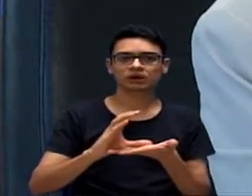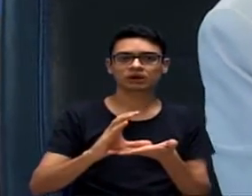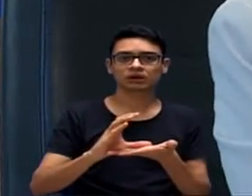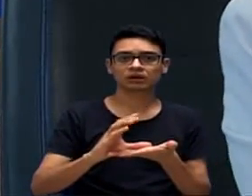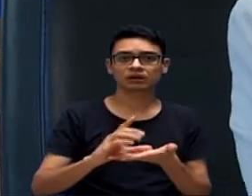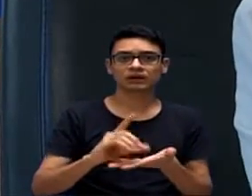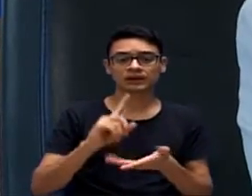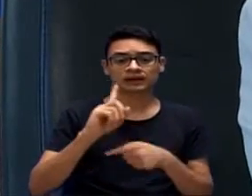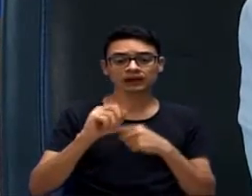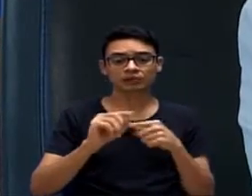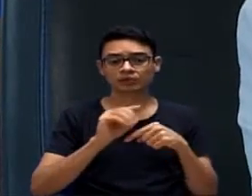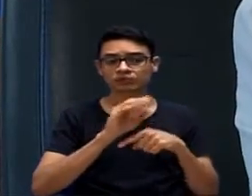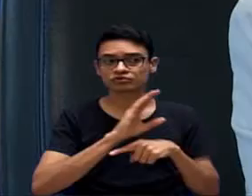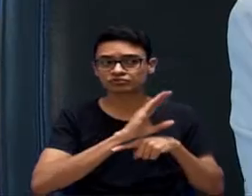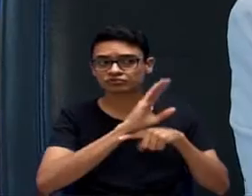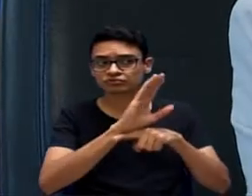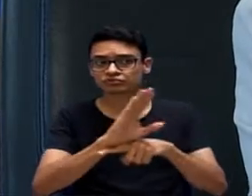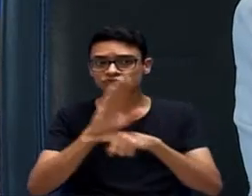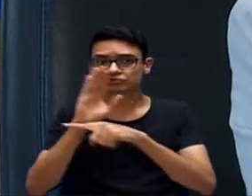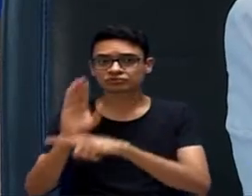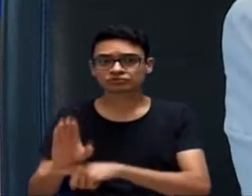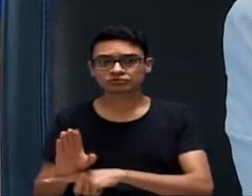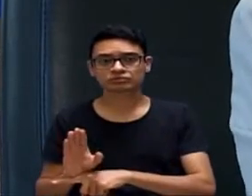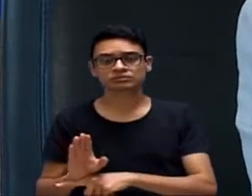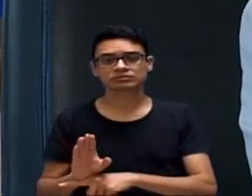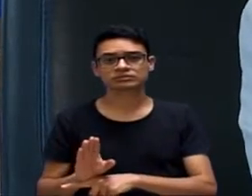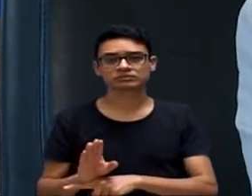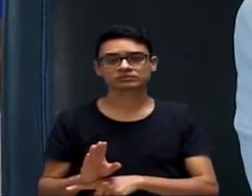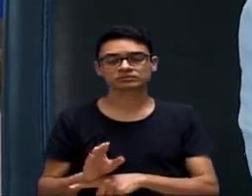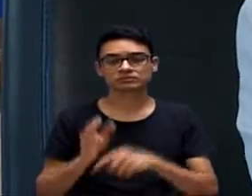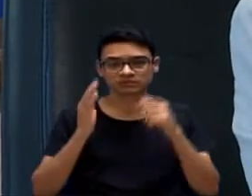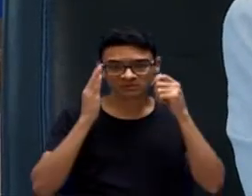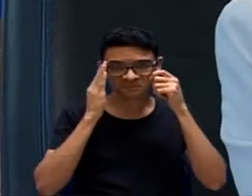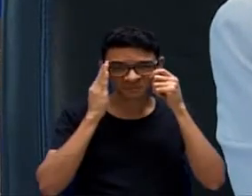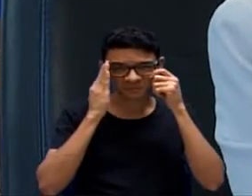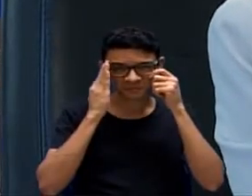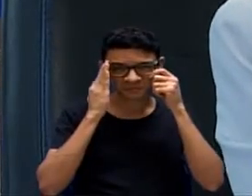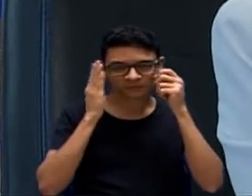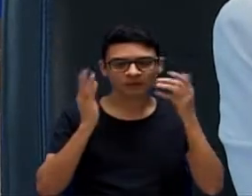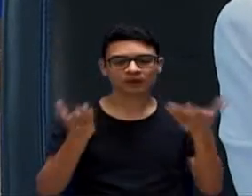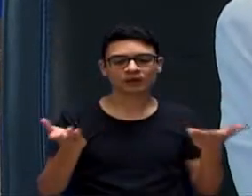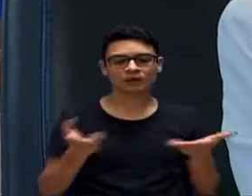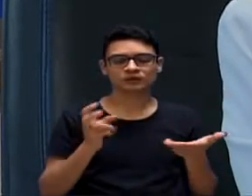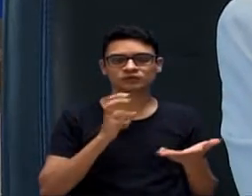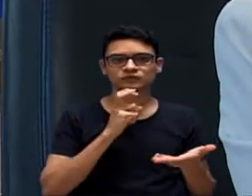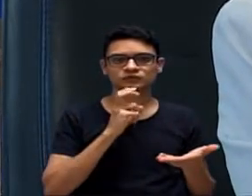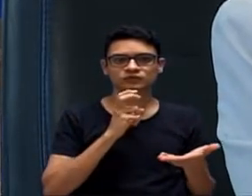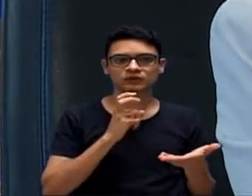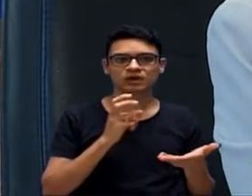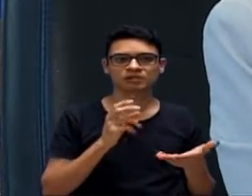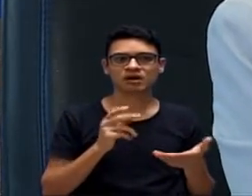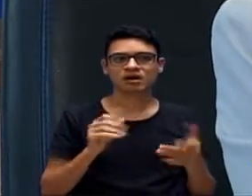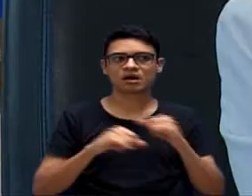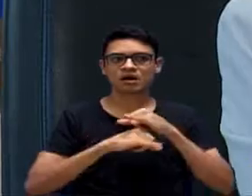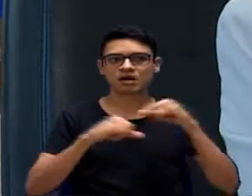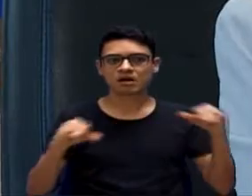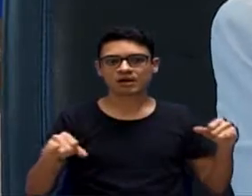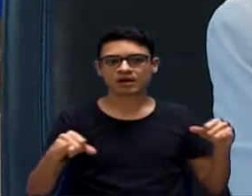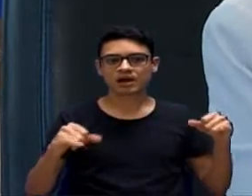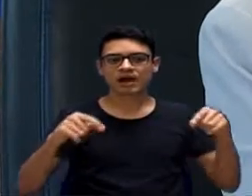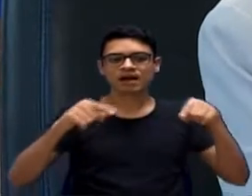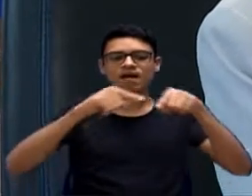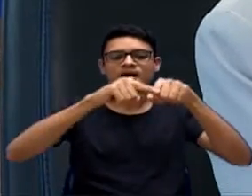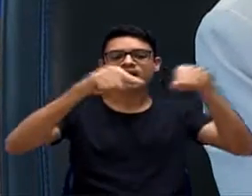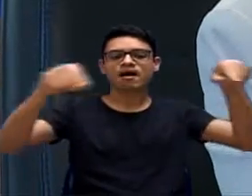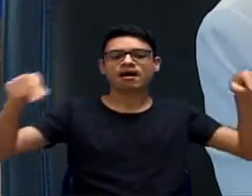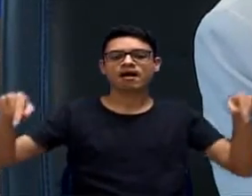compensação pelo impacto que causou, então, não faça. Agora, a Sorocaba tem que dizer até onde ela pode crescer. Eu sempre coloco